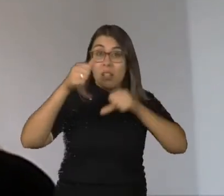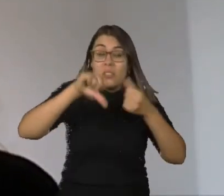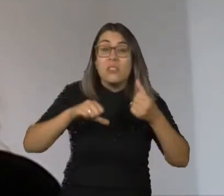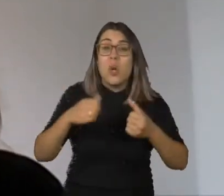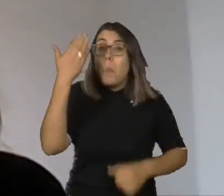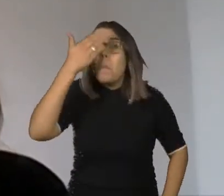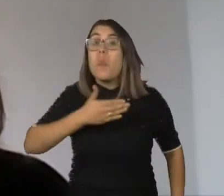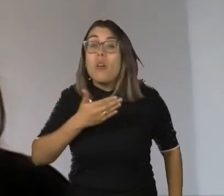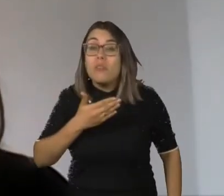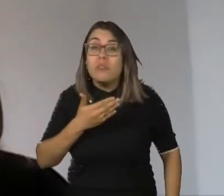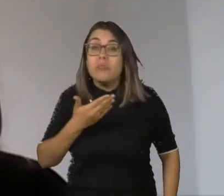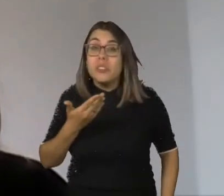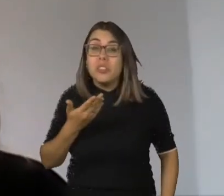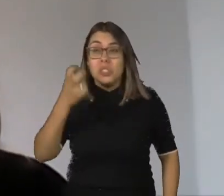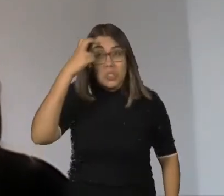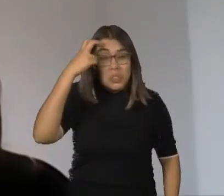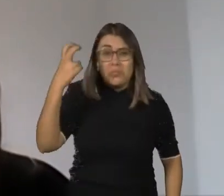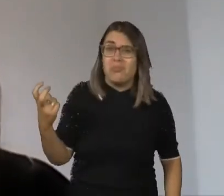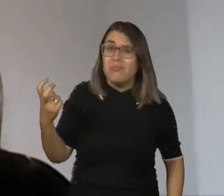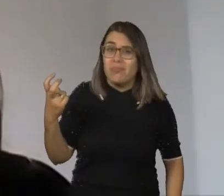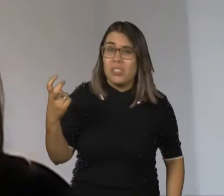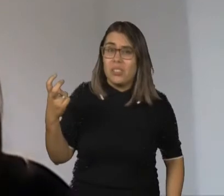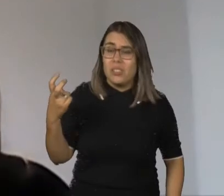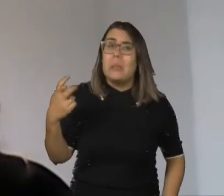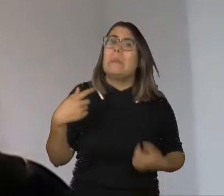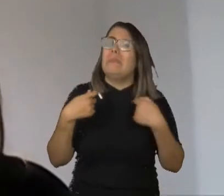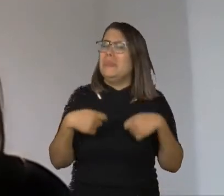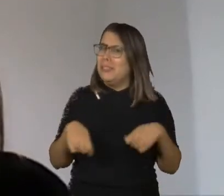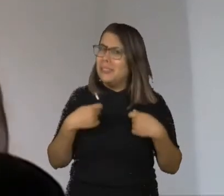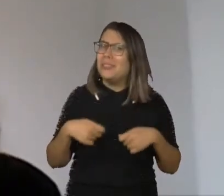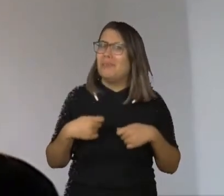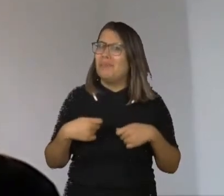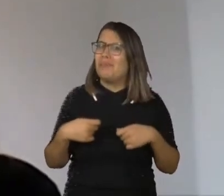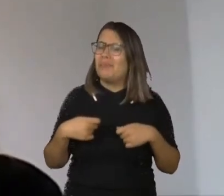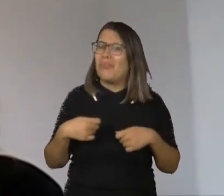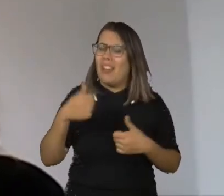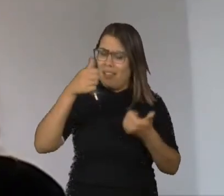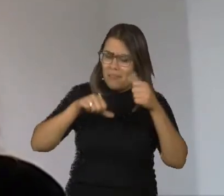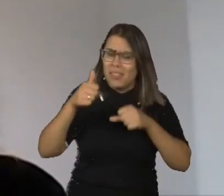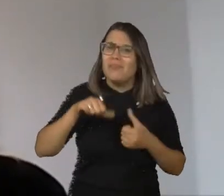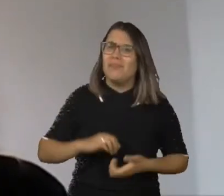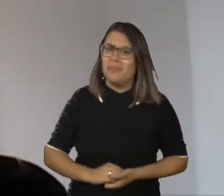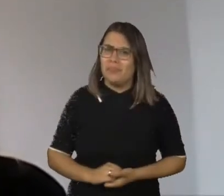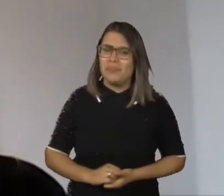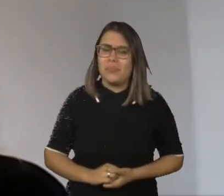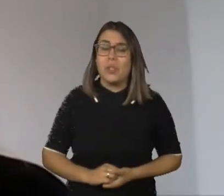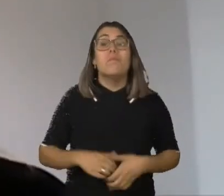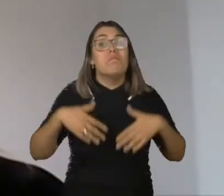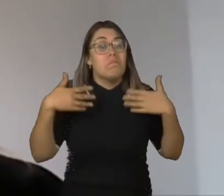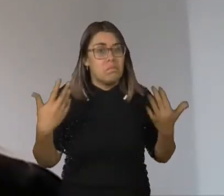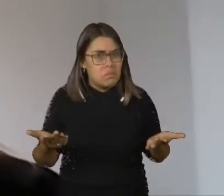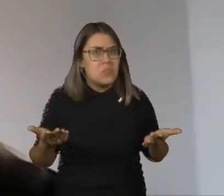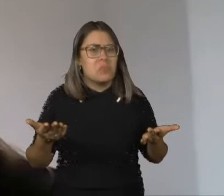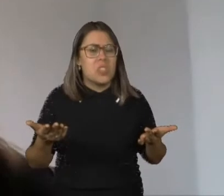no diagnóstico não é, no mínimo, injusto. Por isso, que